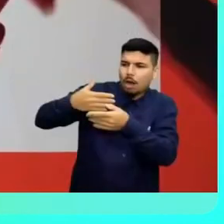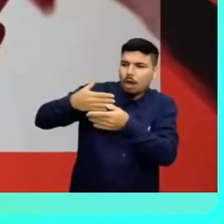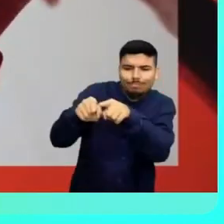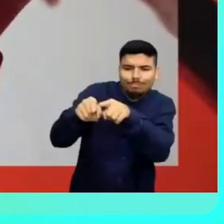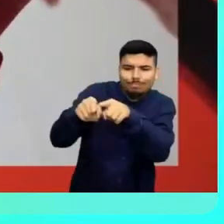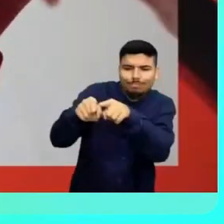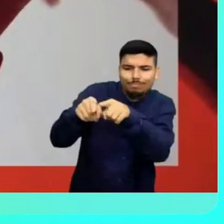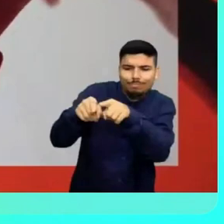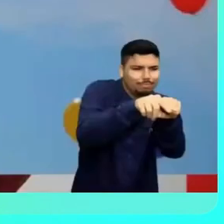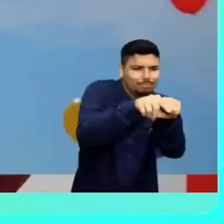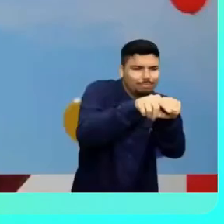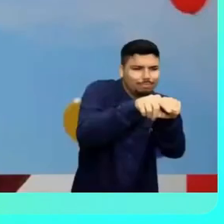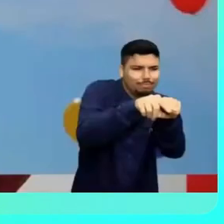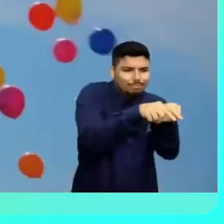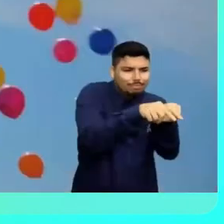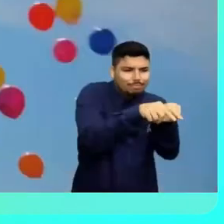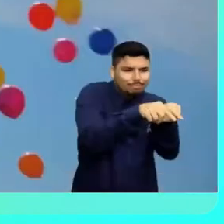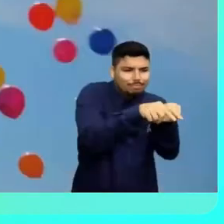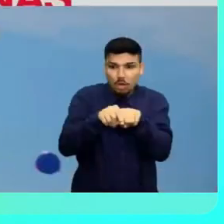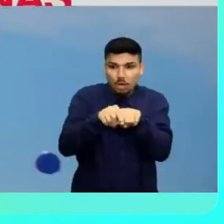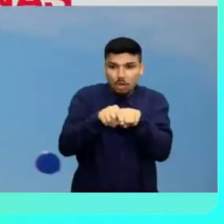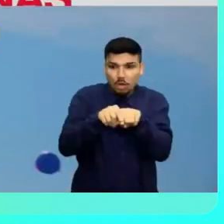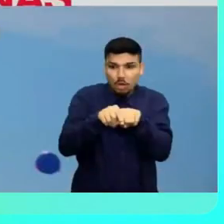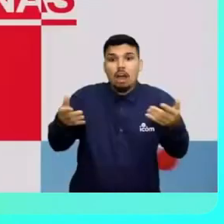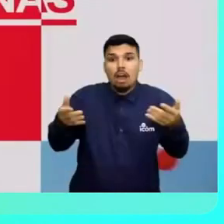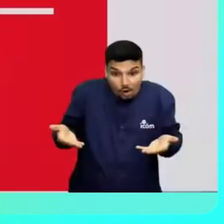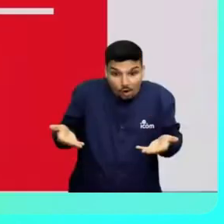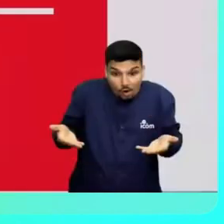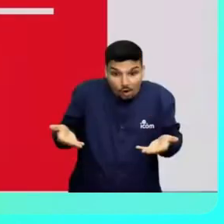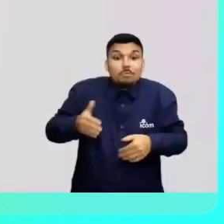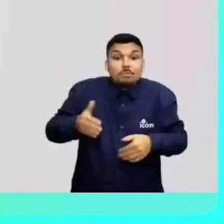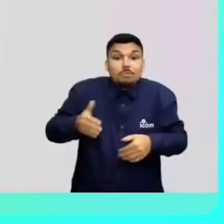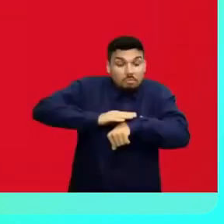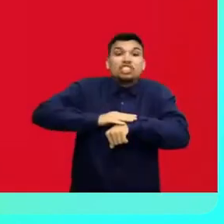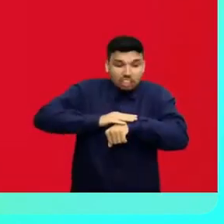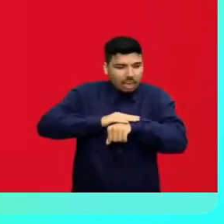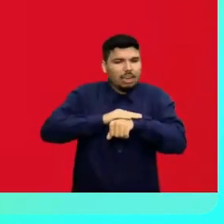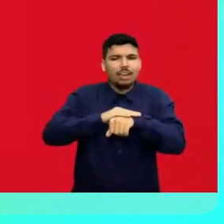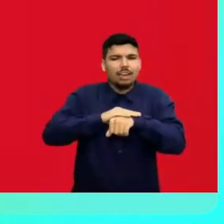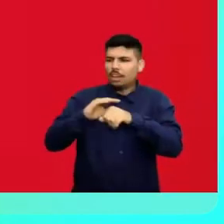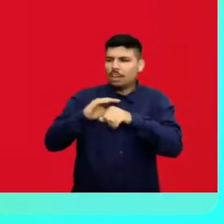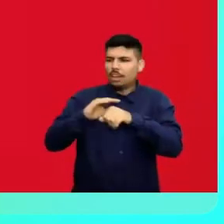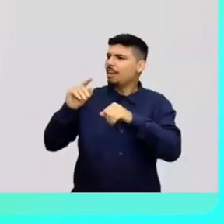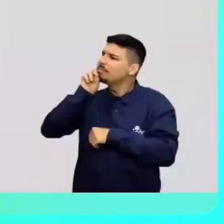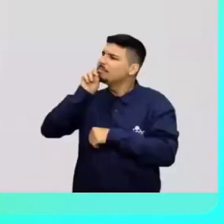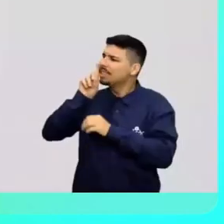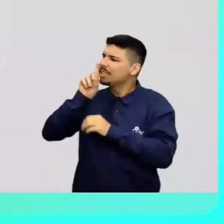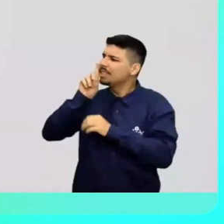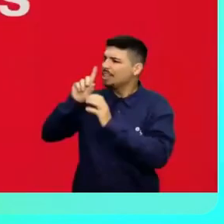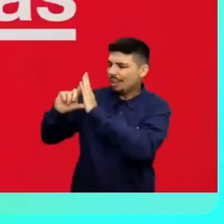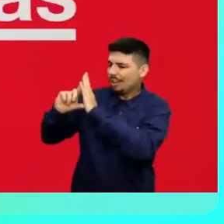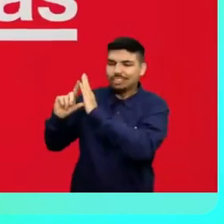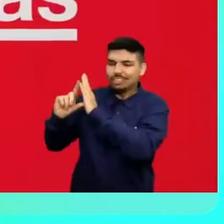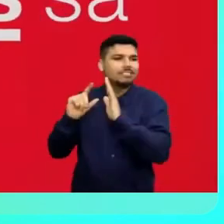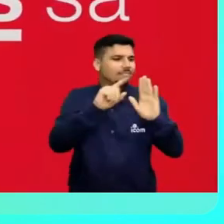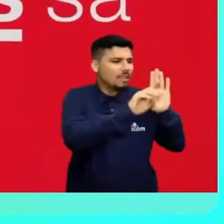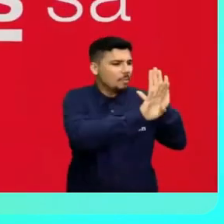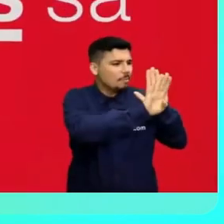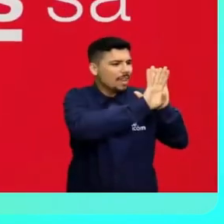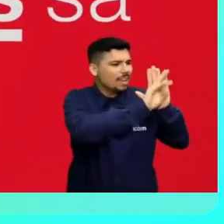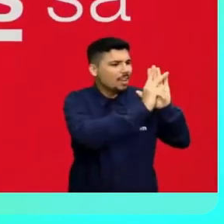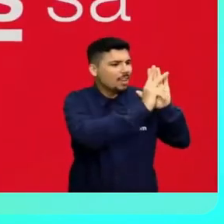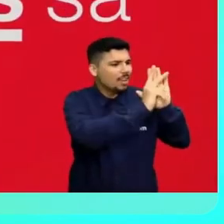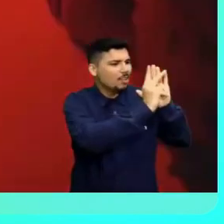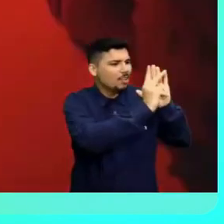mais uma vez. Lojas Americanas mais B2W Digital é igual a